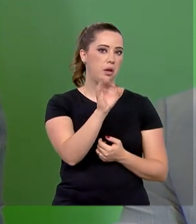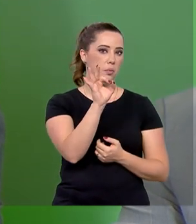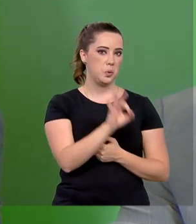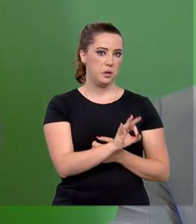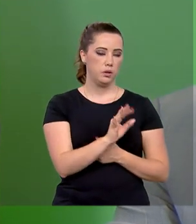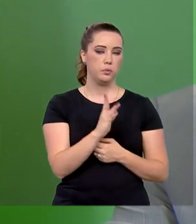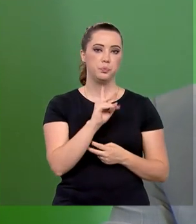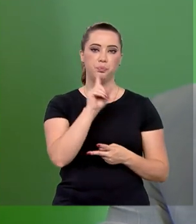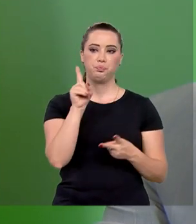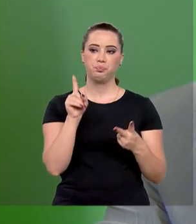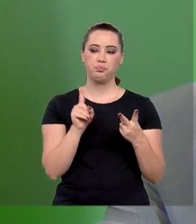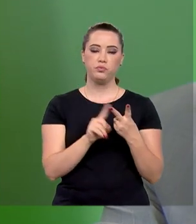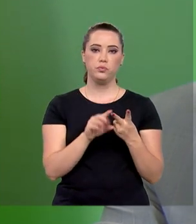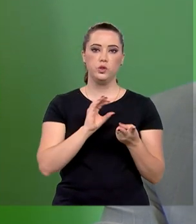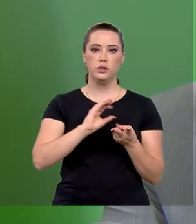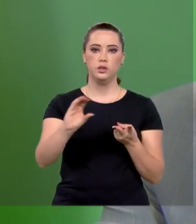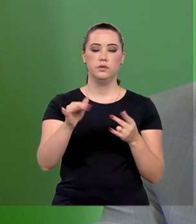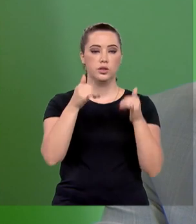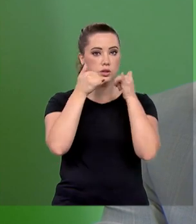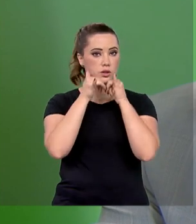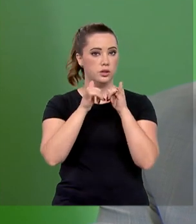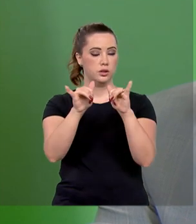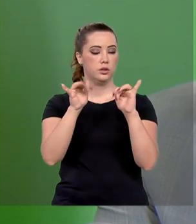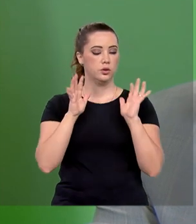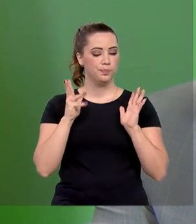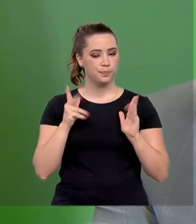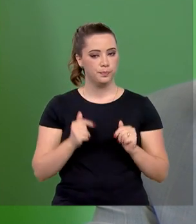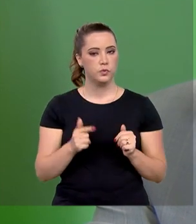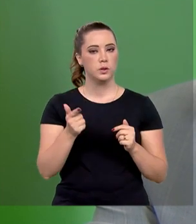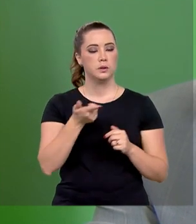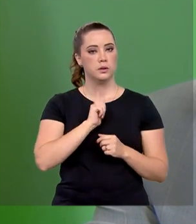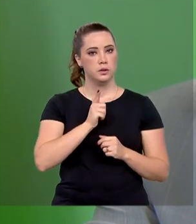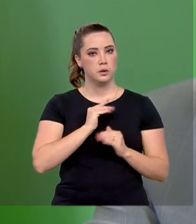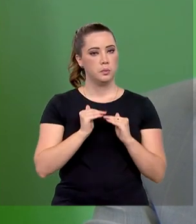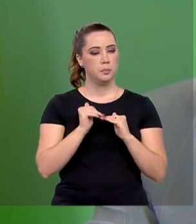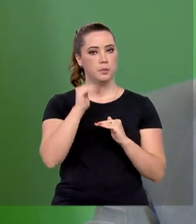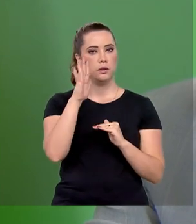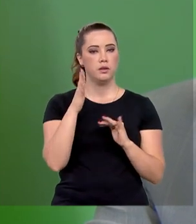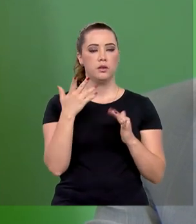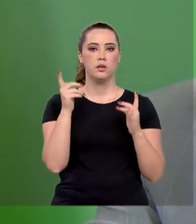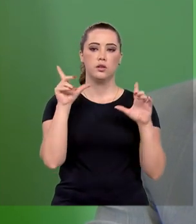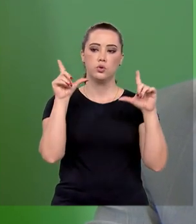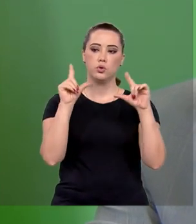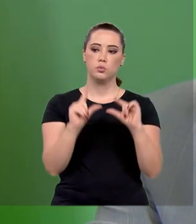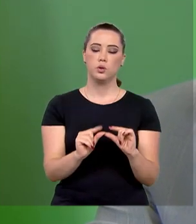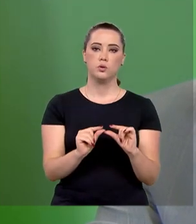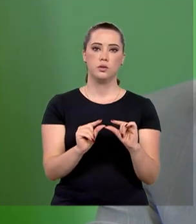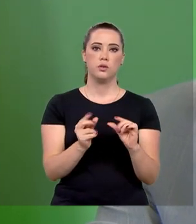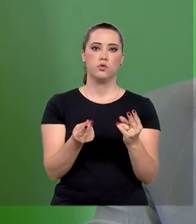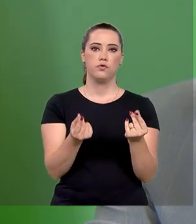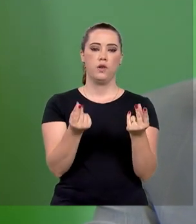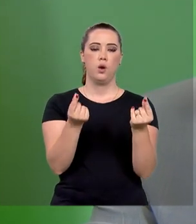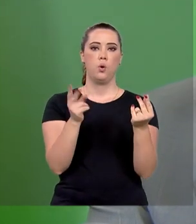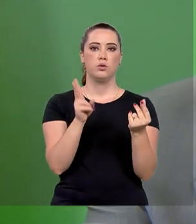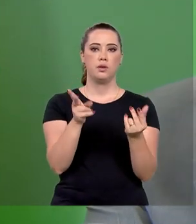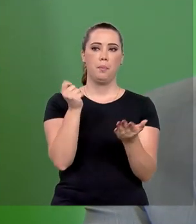e investir em energia limpa para que a gente tenha, acima de tudo, uma redução de despesa permanente.